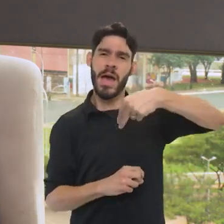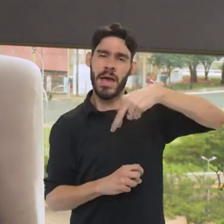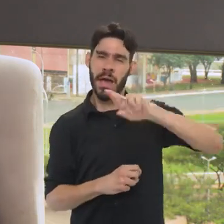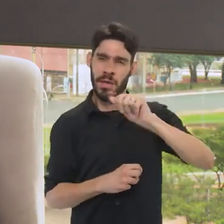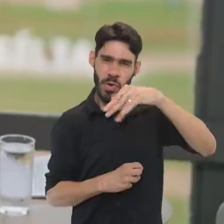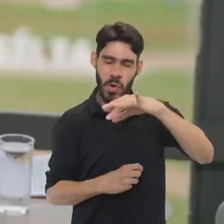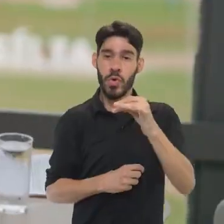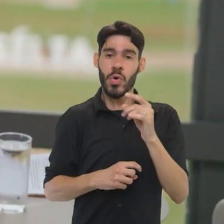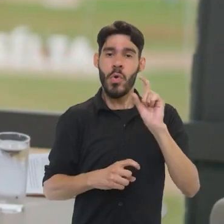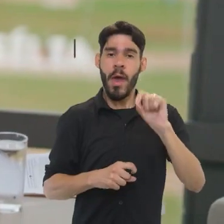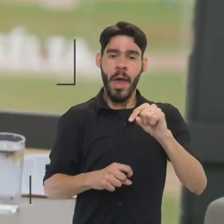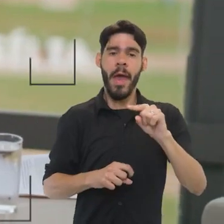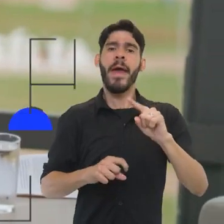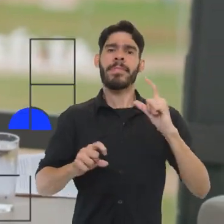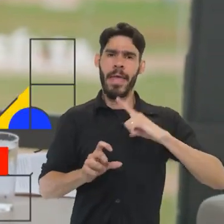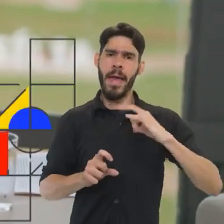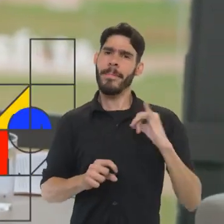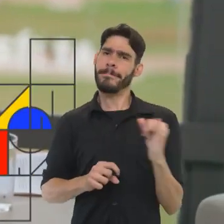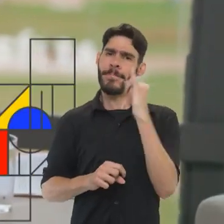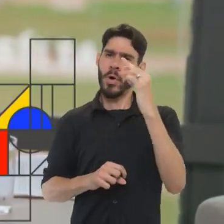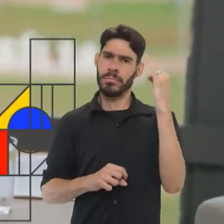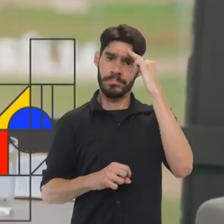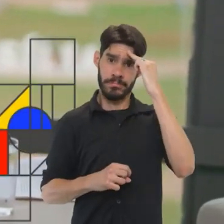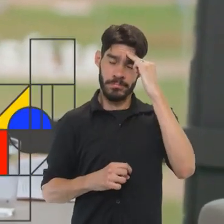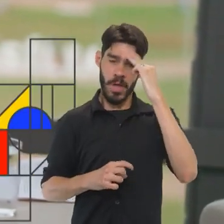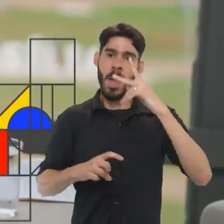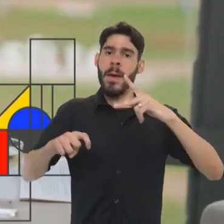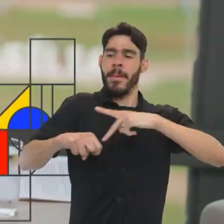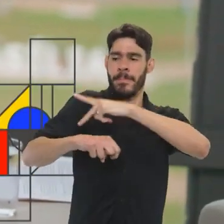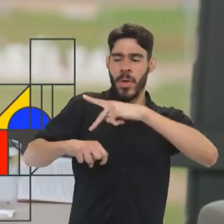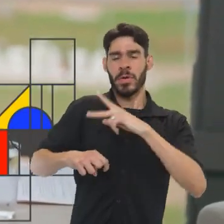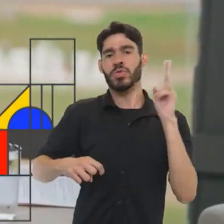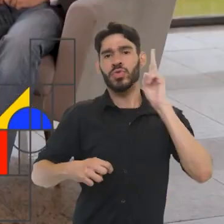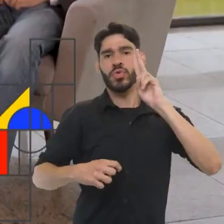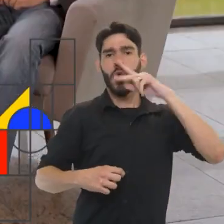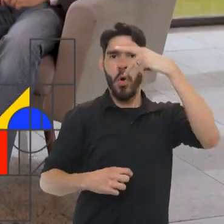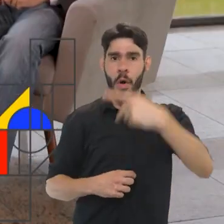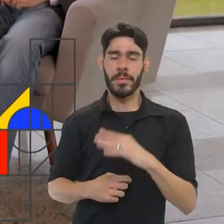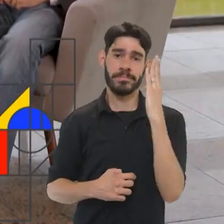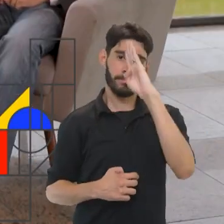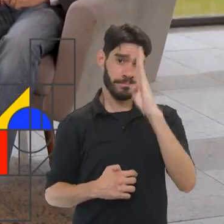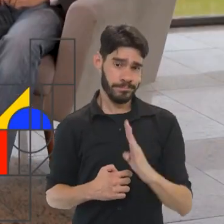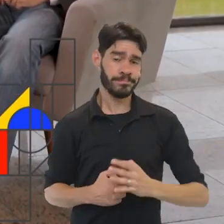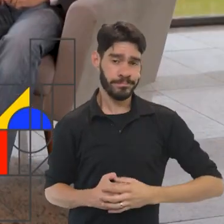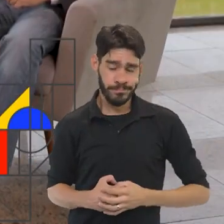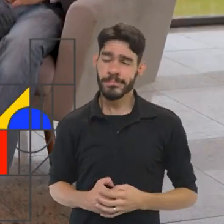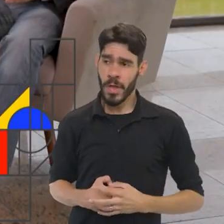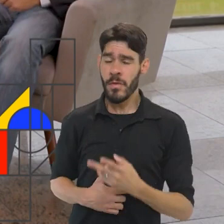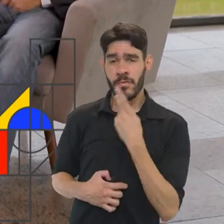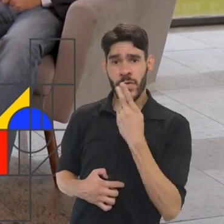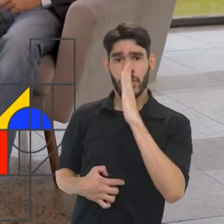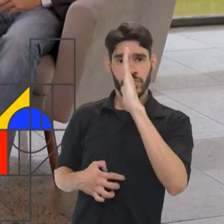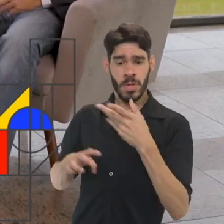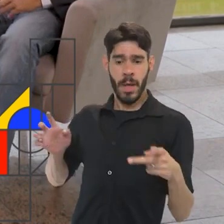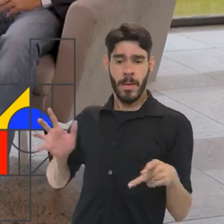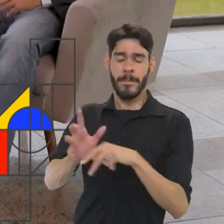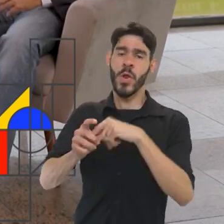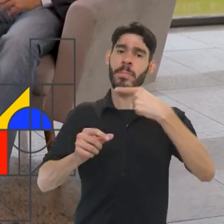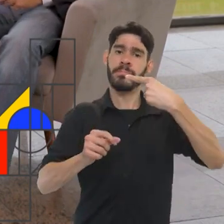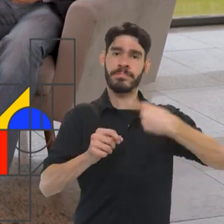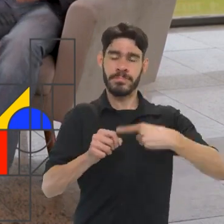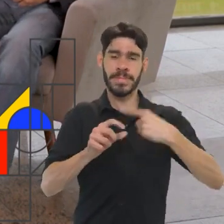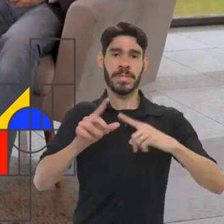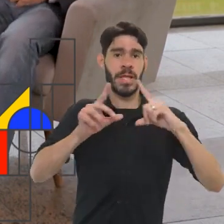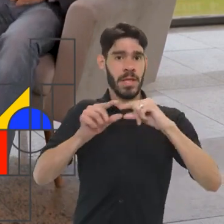arqueológicos, aquilo que é físico, que tem importância para a memória, o país, para a história do nosso Brasil. Como o senhor falou, a própria